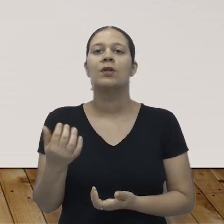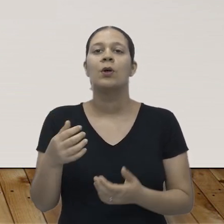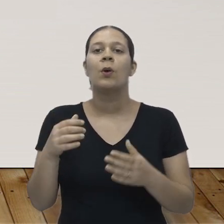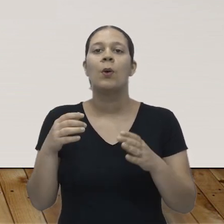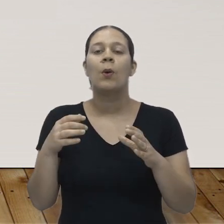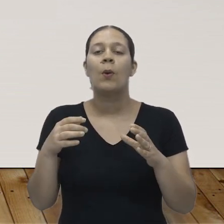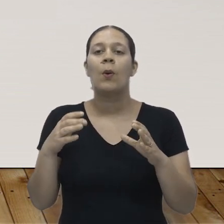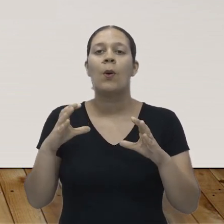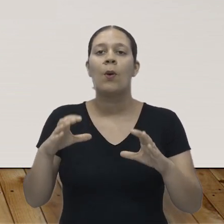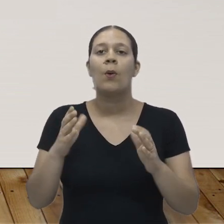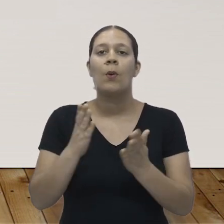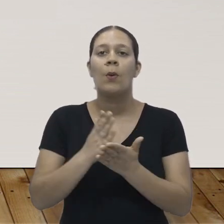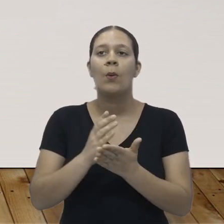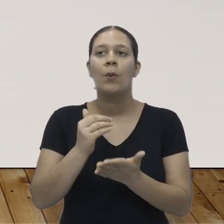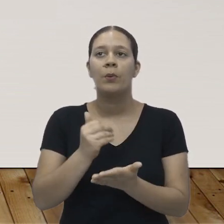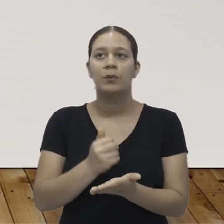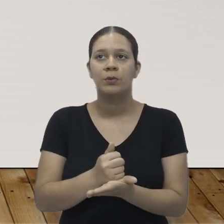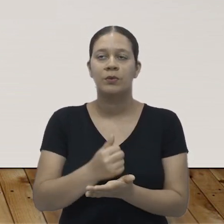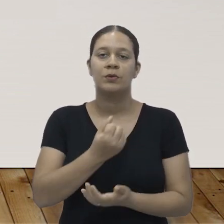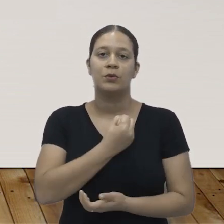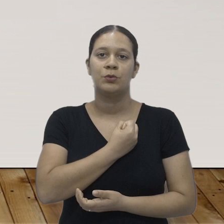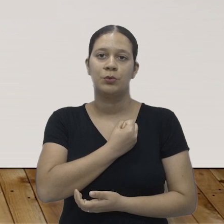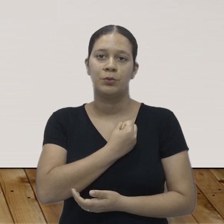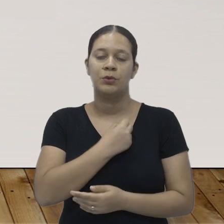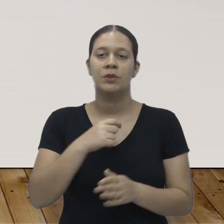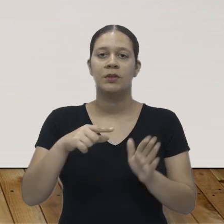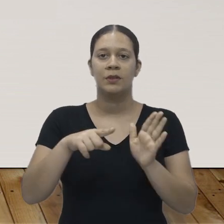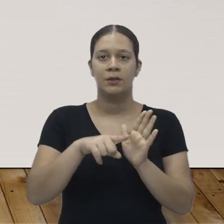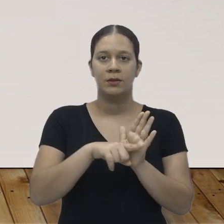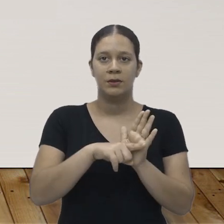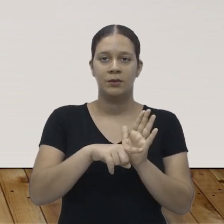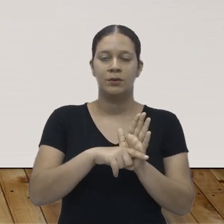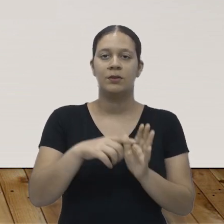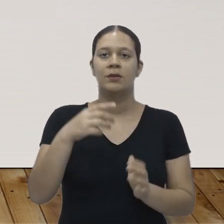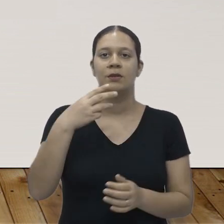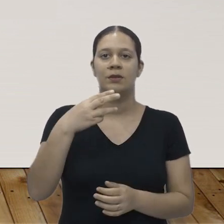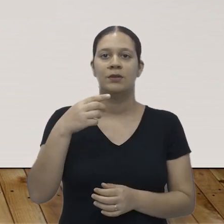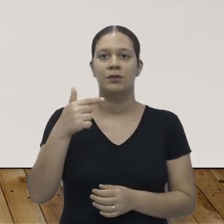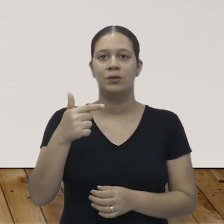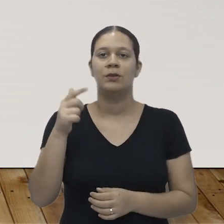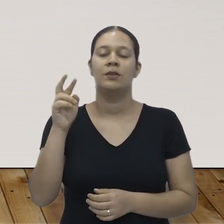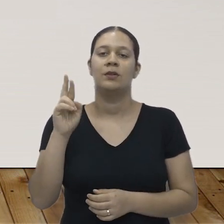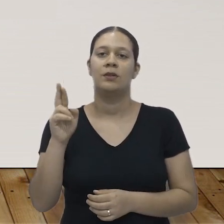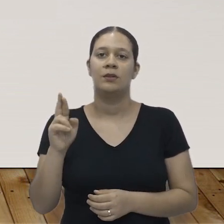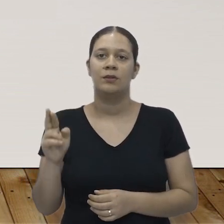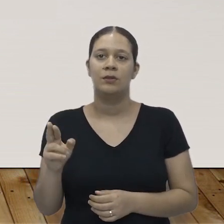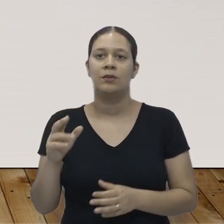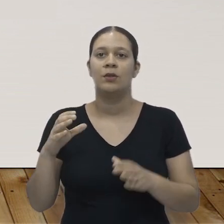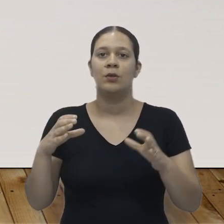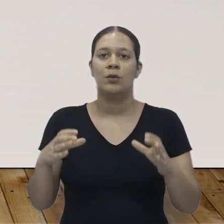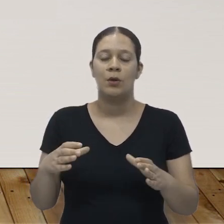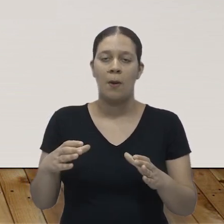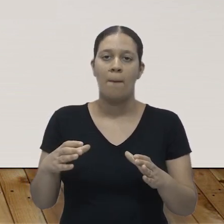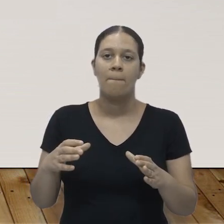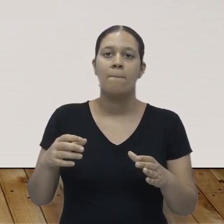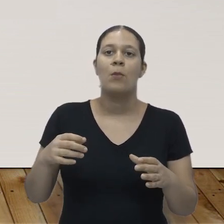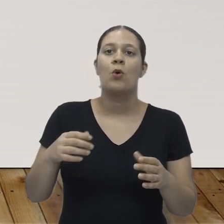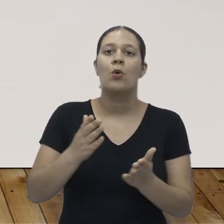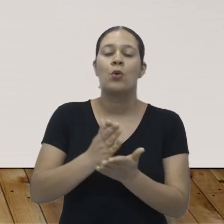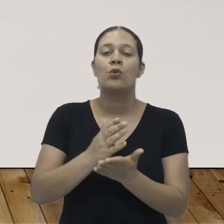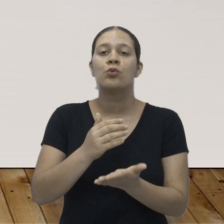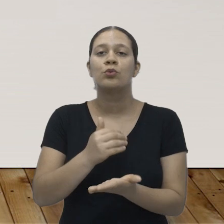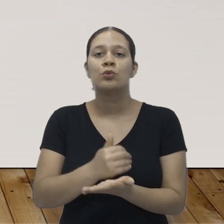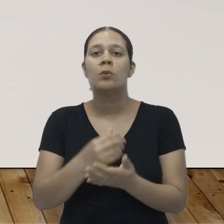fazer o bolo de aniversário? Nós podemos representar com um número negativo de menos R$,00. A boleira